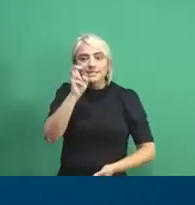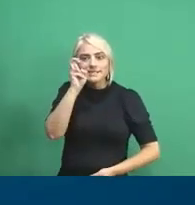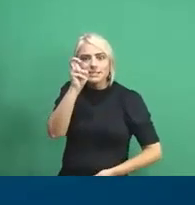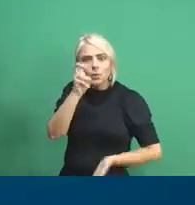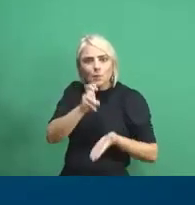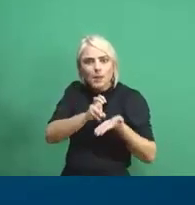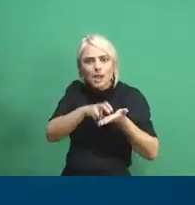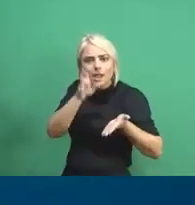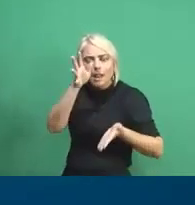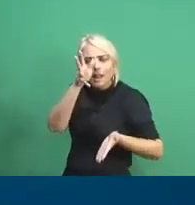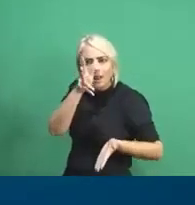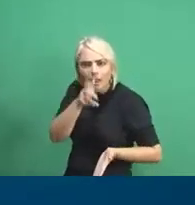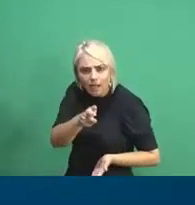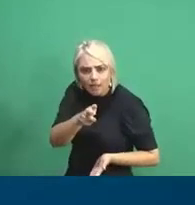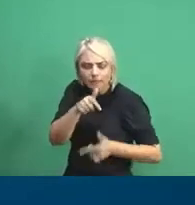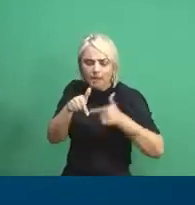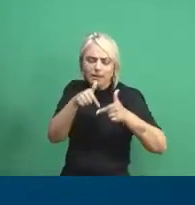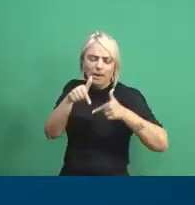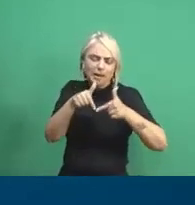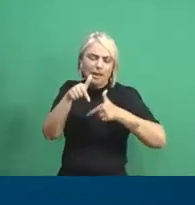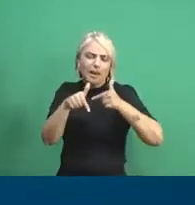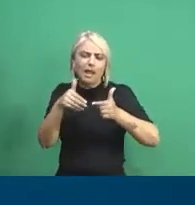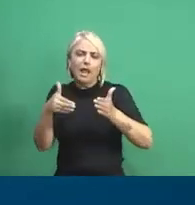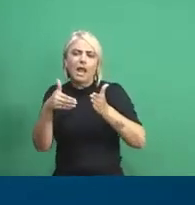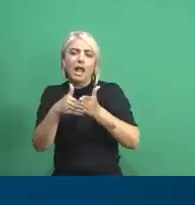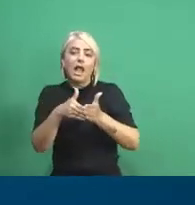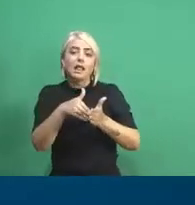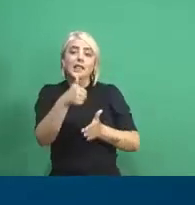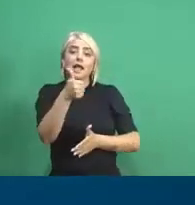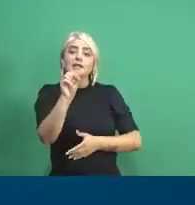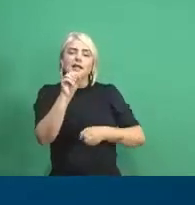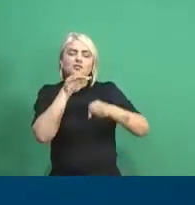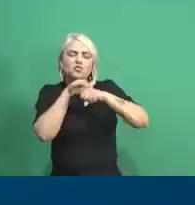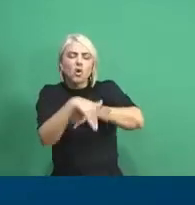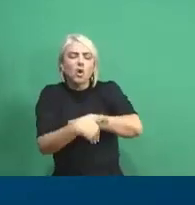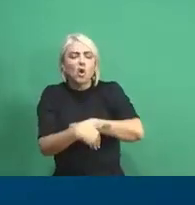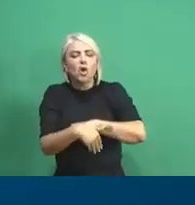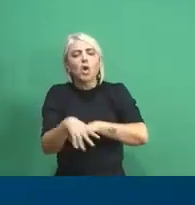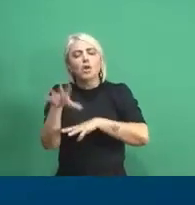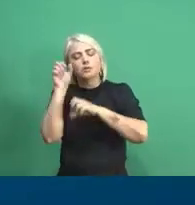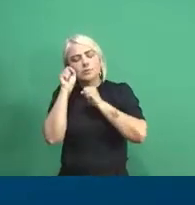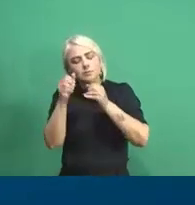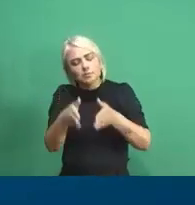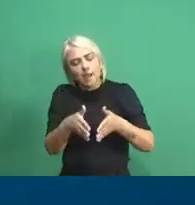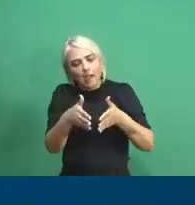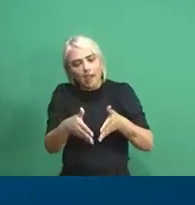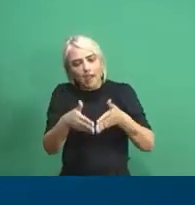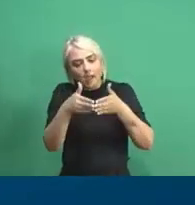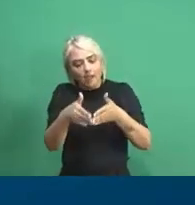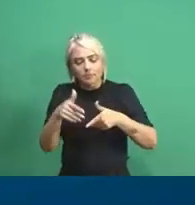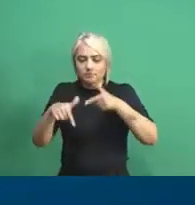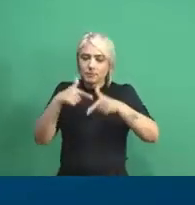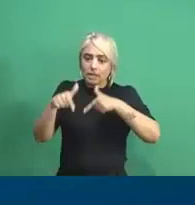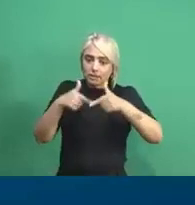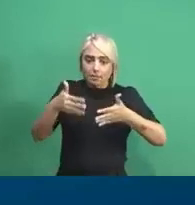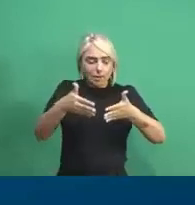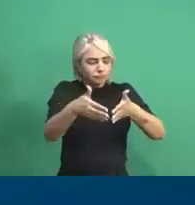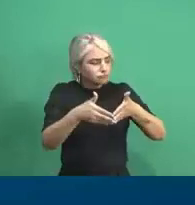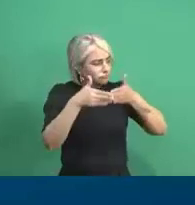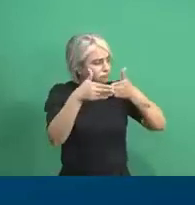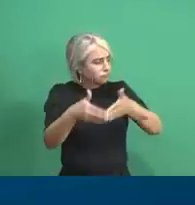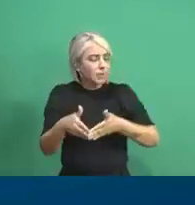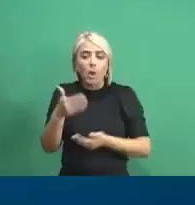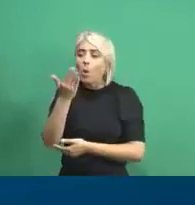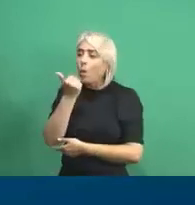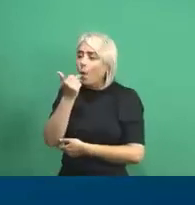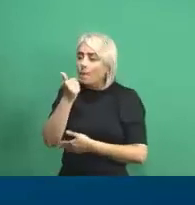manhã, trabalhamos até às 10 da noite, nós dormimos nos barcos, trabalhamos nos barcos, nos